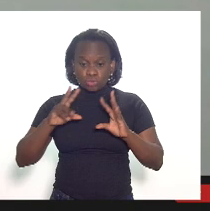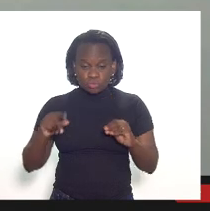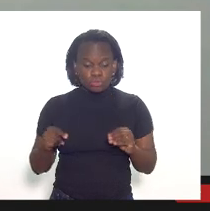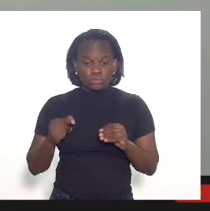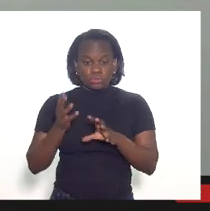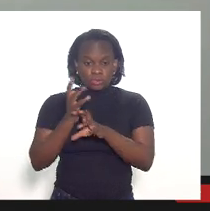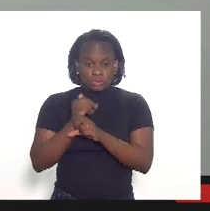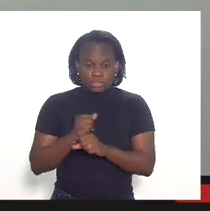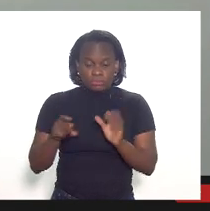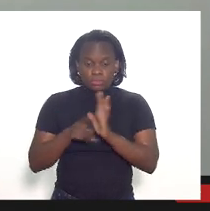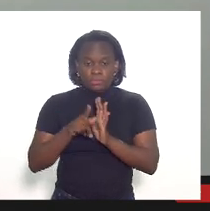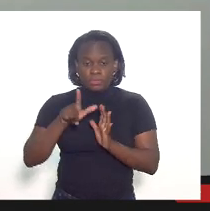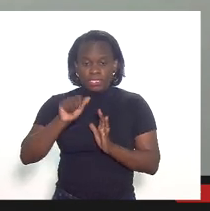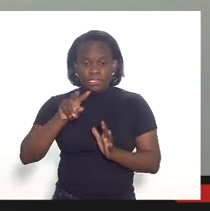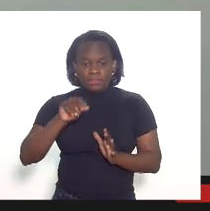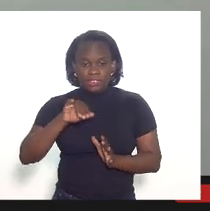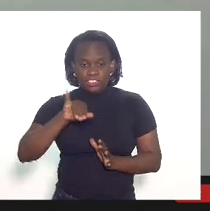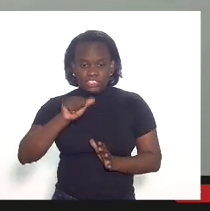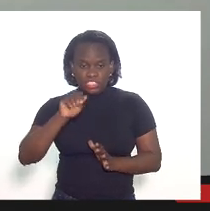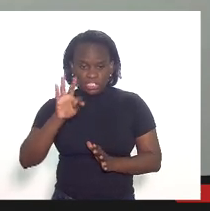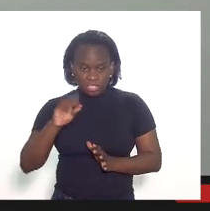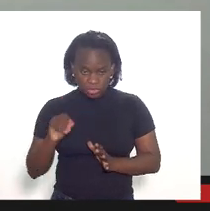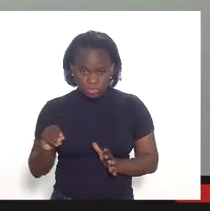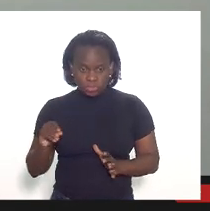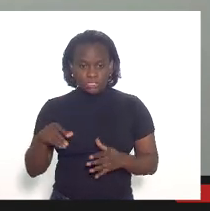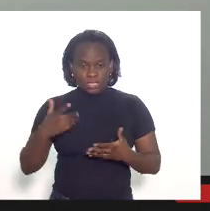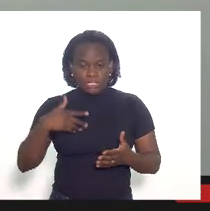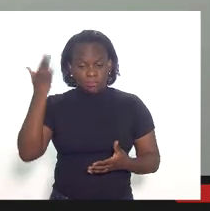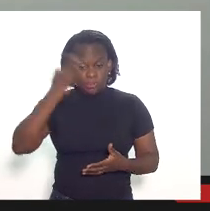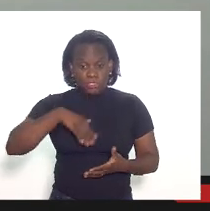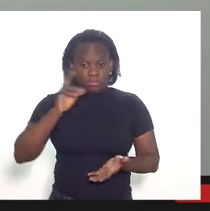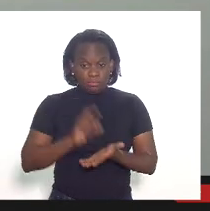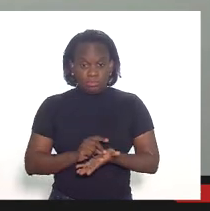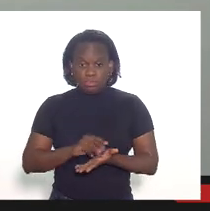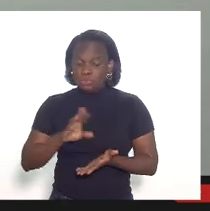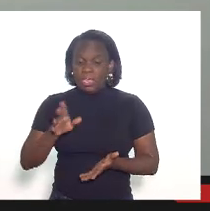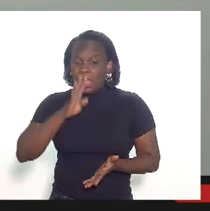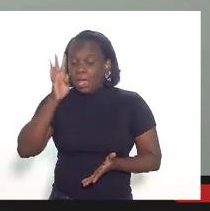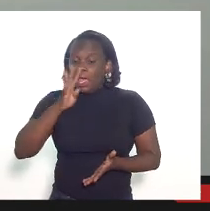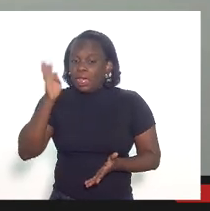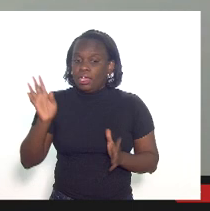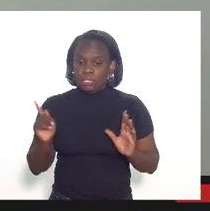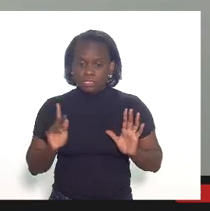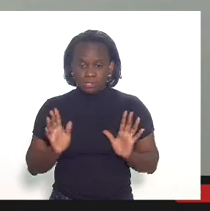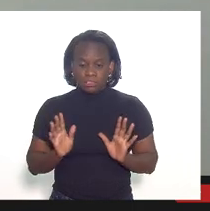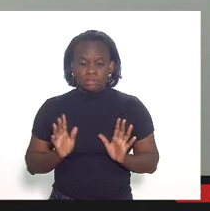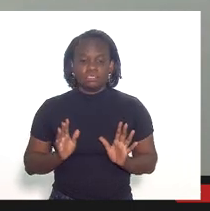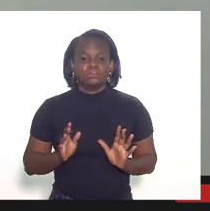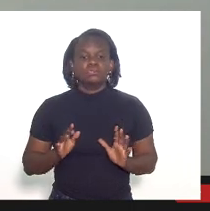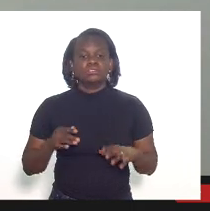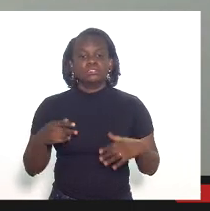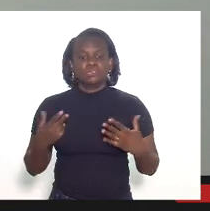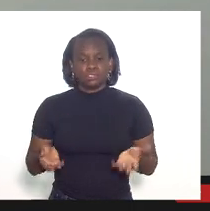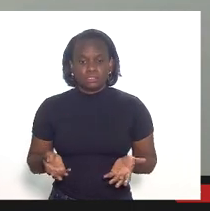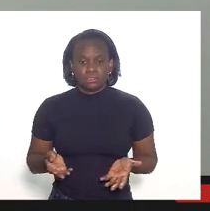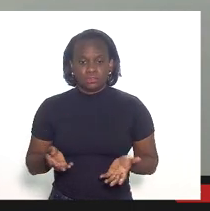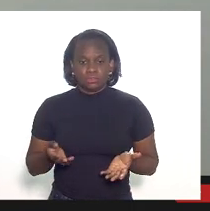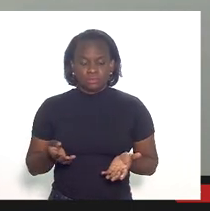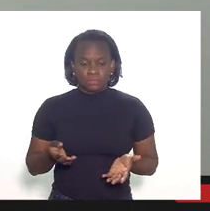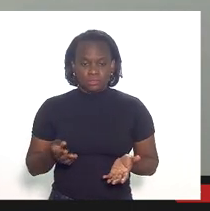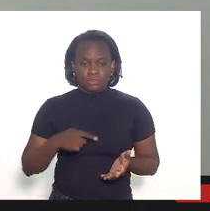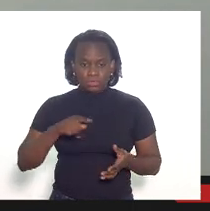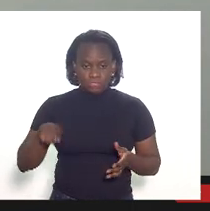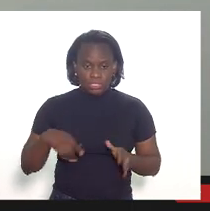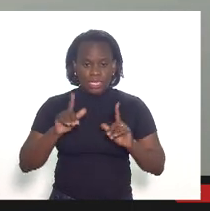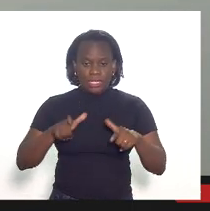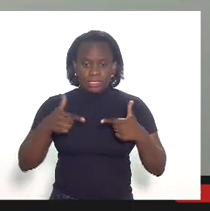âmbito da Lava Jato eu queria sim até os fatos tá deputados não fazer conjecturas no âmbito das nossas